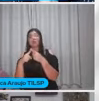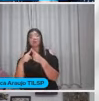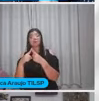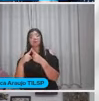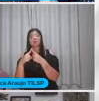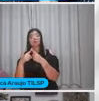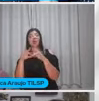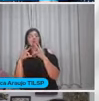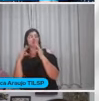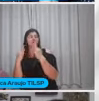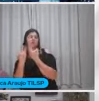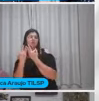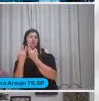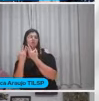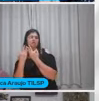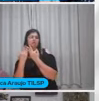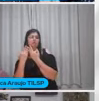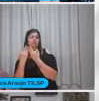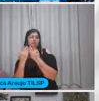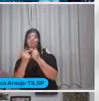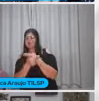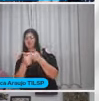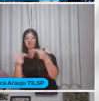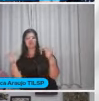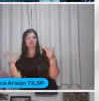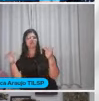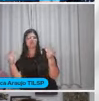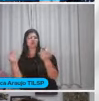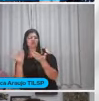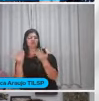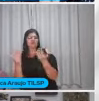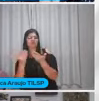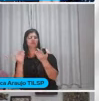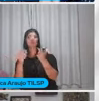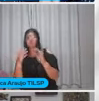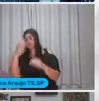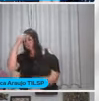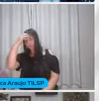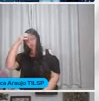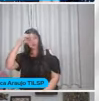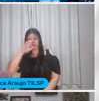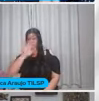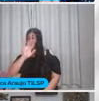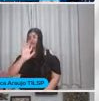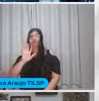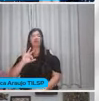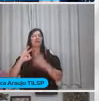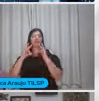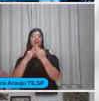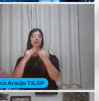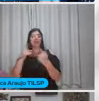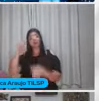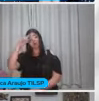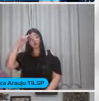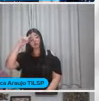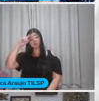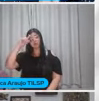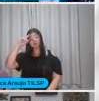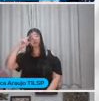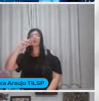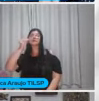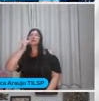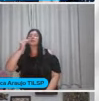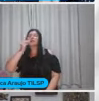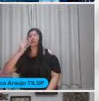A família Por vários motivos Não estou aqui Culpabilizando Mas às vezes A família Naquela rotina De tentar